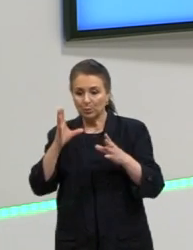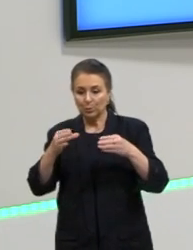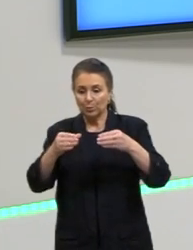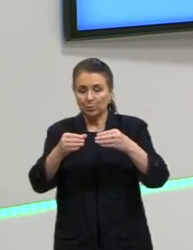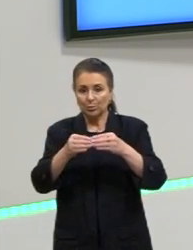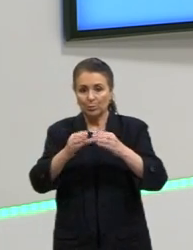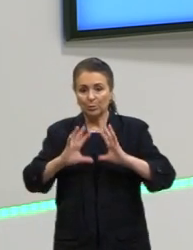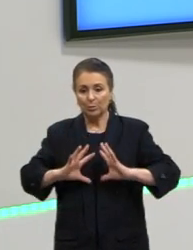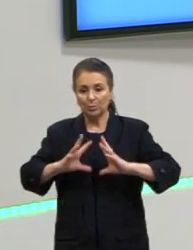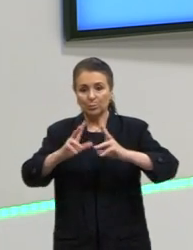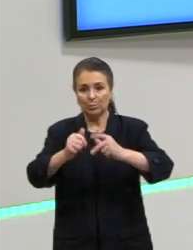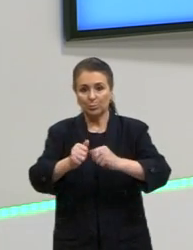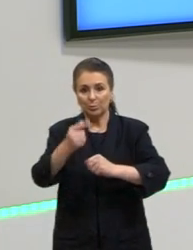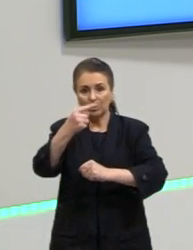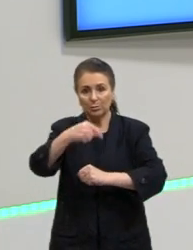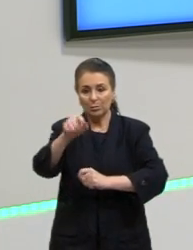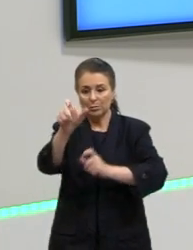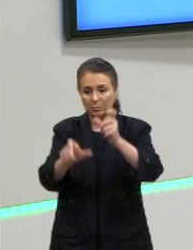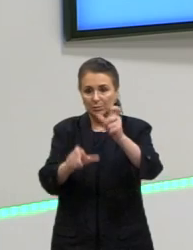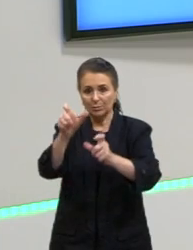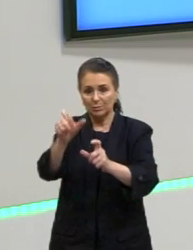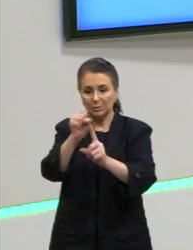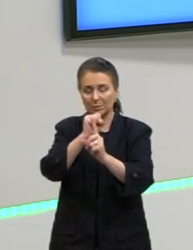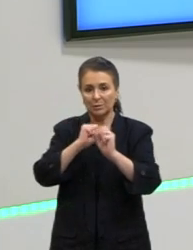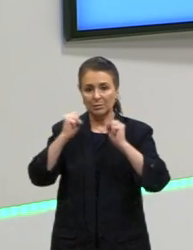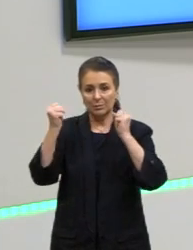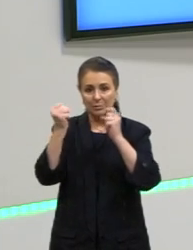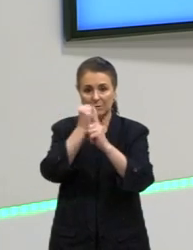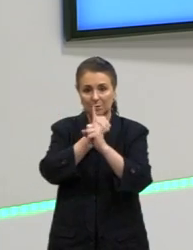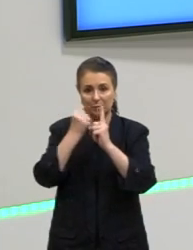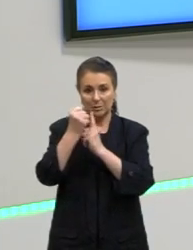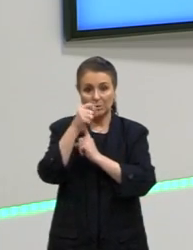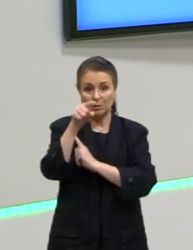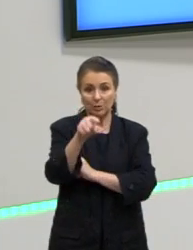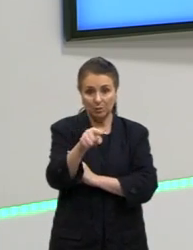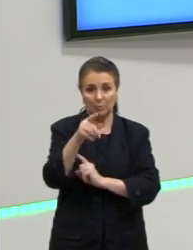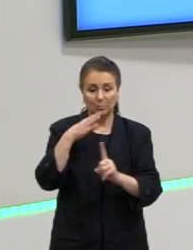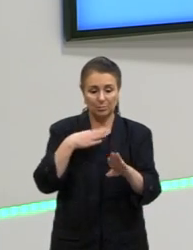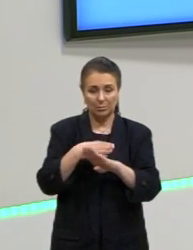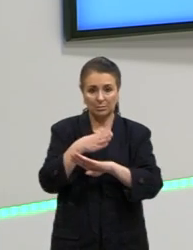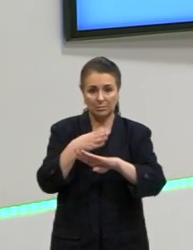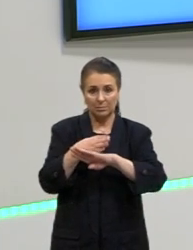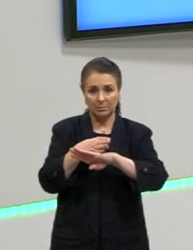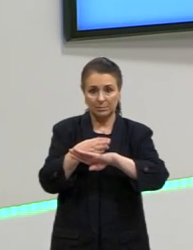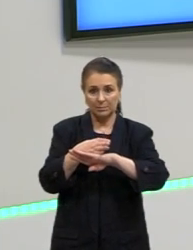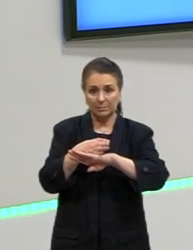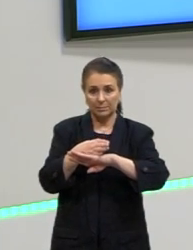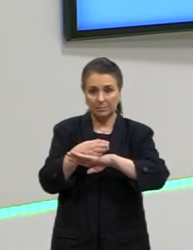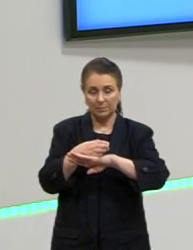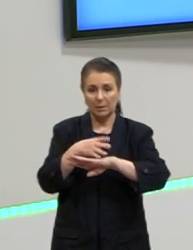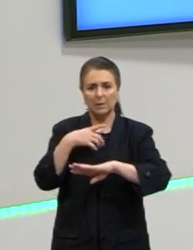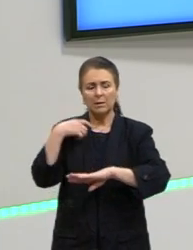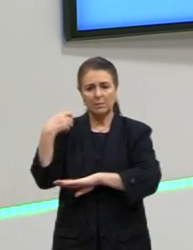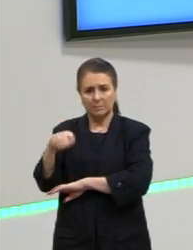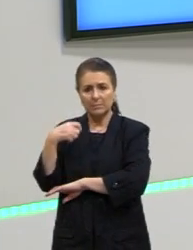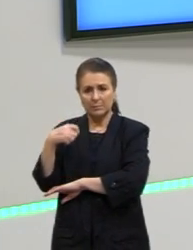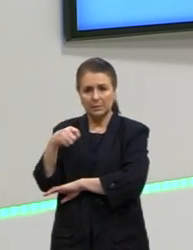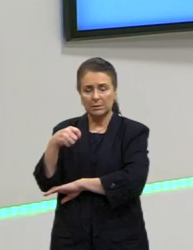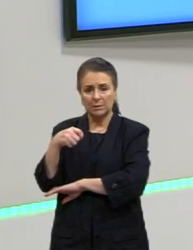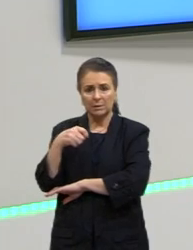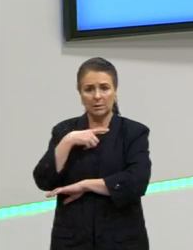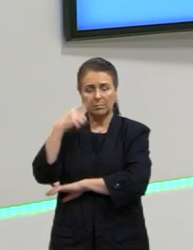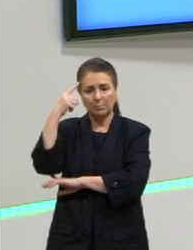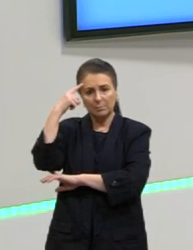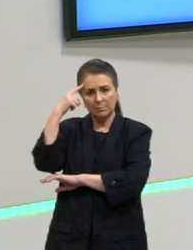nas outras pessoas dessa sociedade a que tu faz parte e que precisa ser